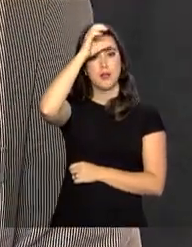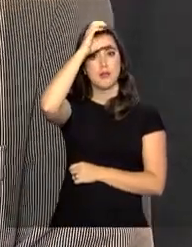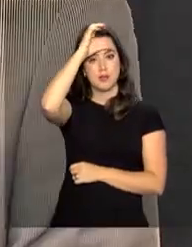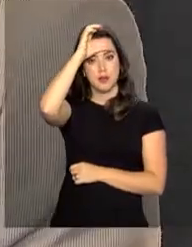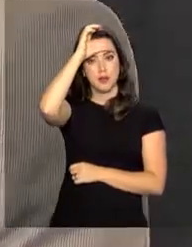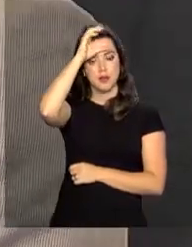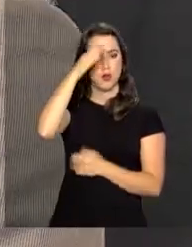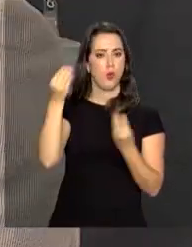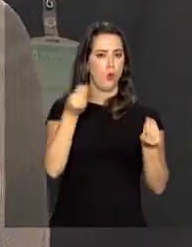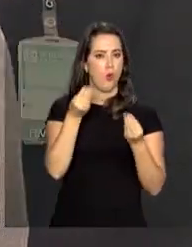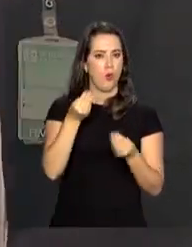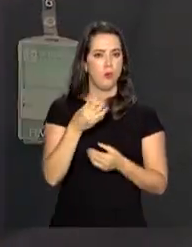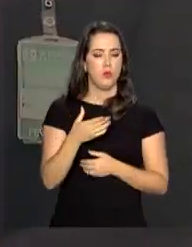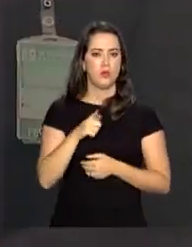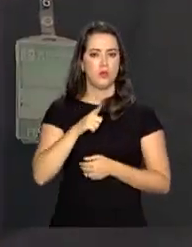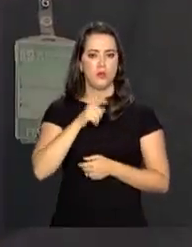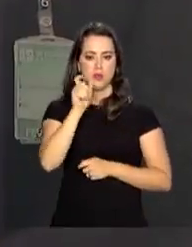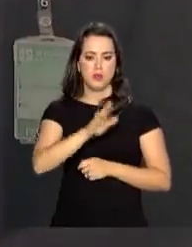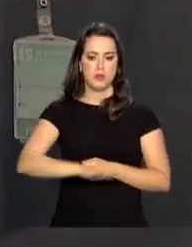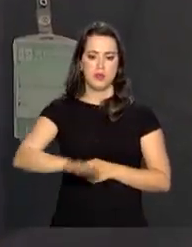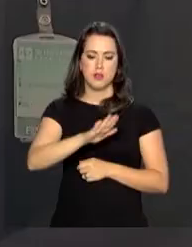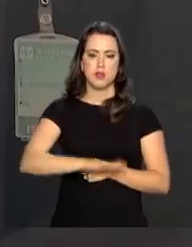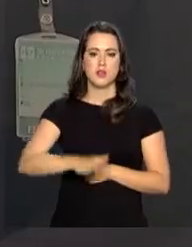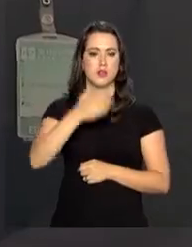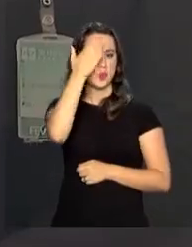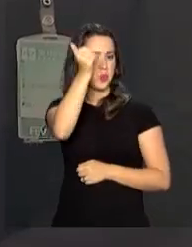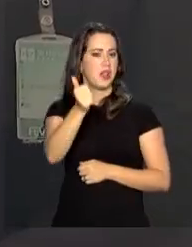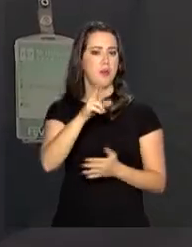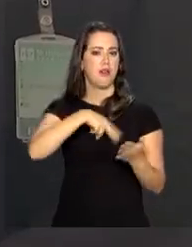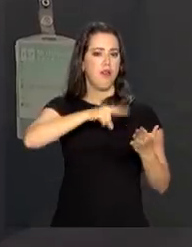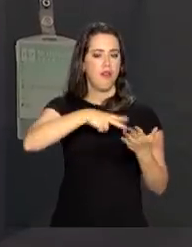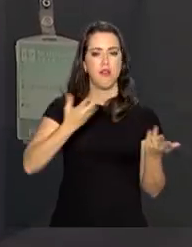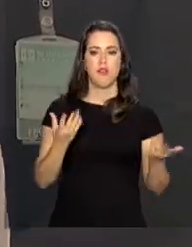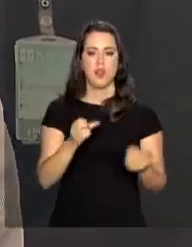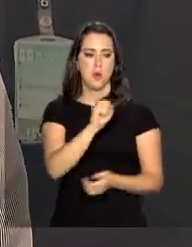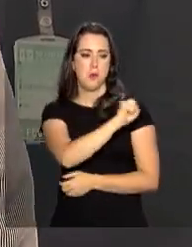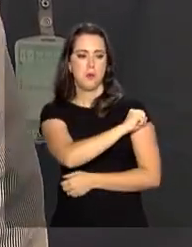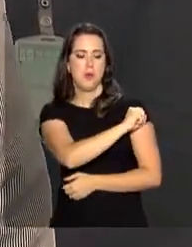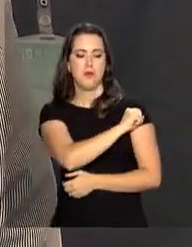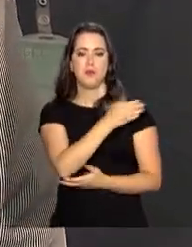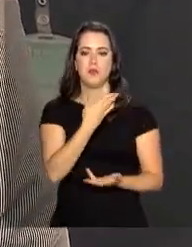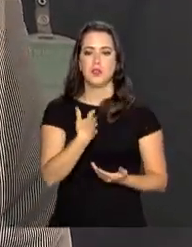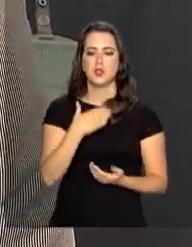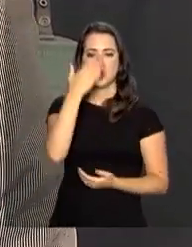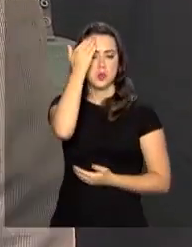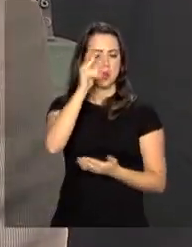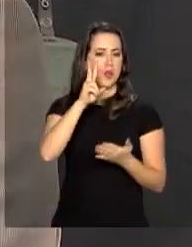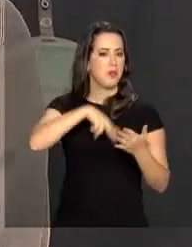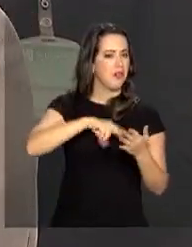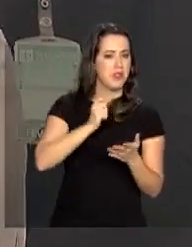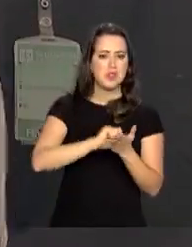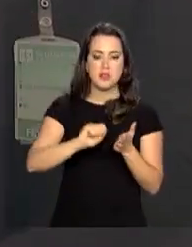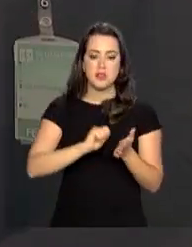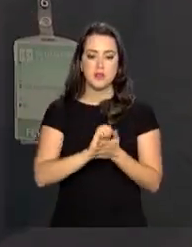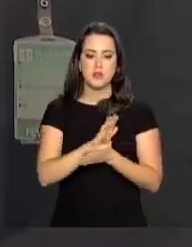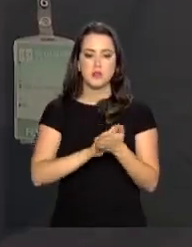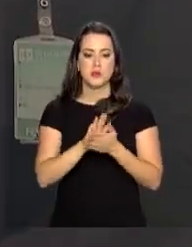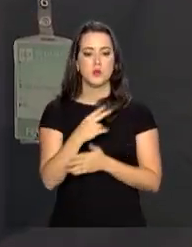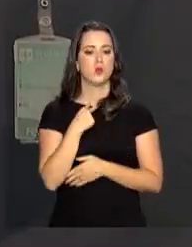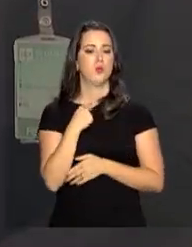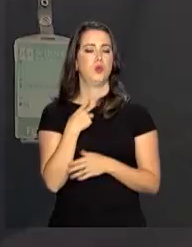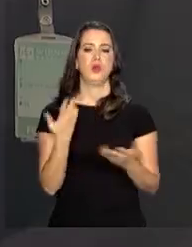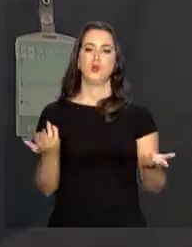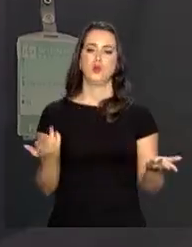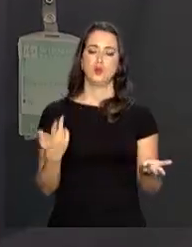analfabetas. Nós não podemos ter as nossas crianças na oitava série, sem saber ler e escrever. Nós não podemos